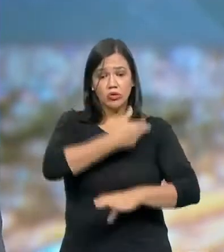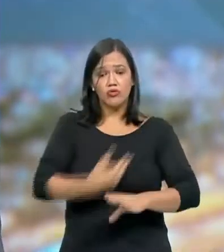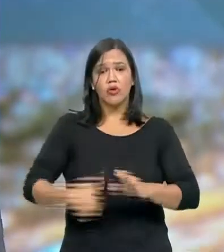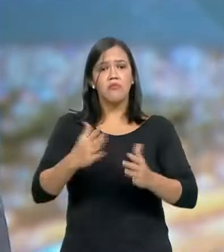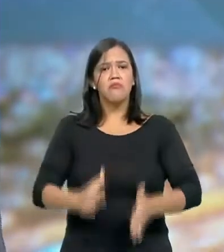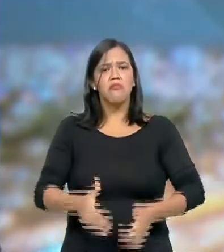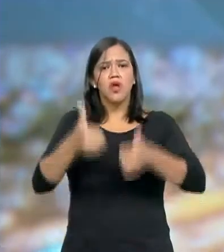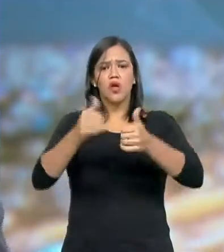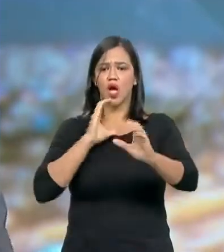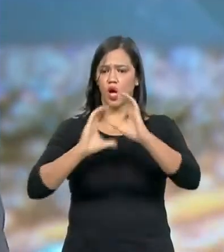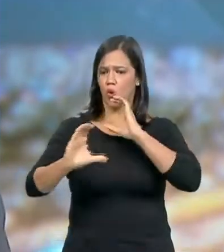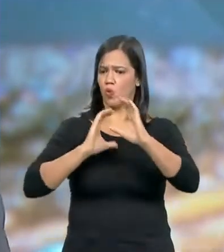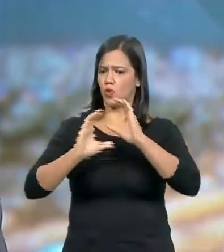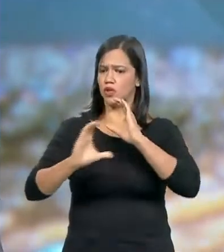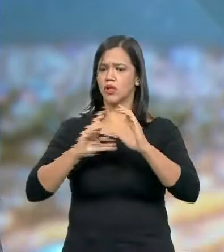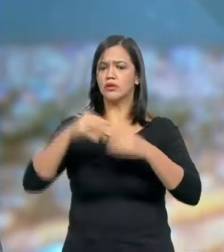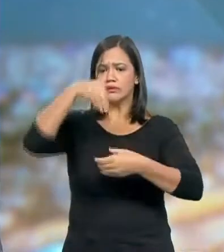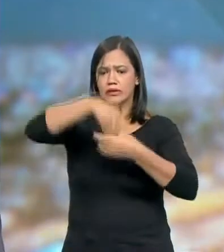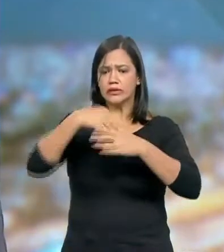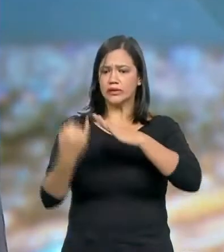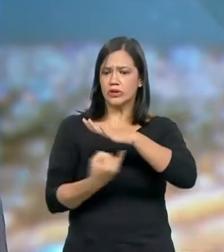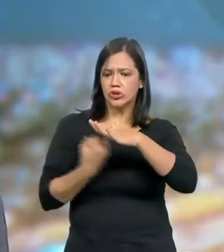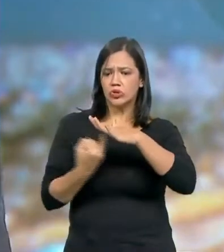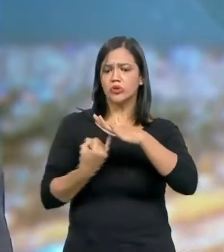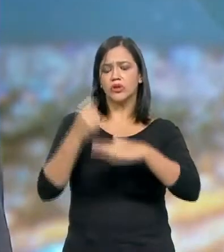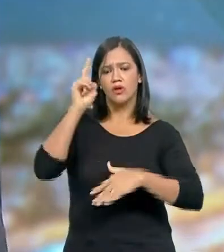comunicação. Melhorar a comunicação institucional.